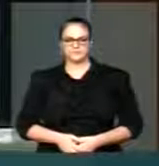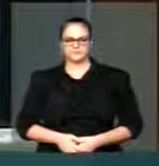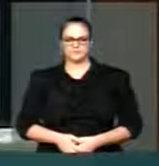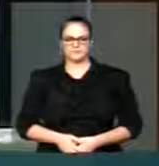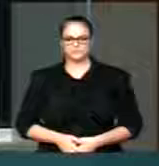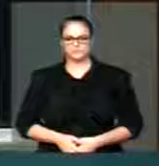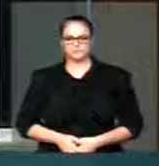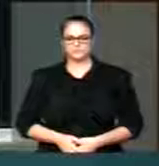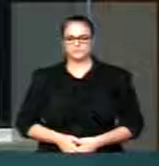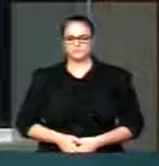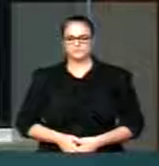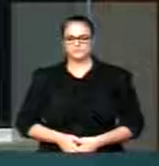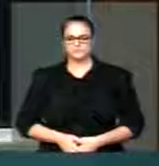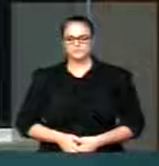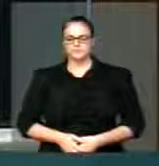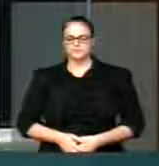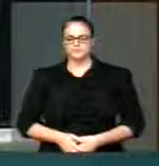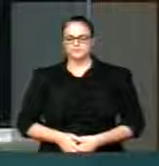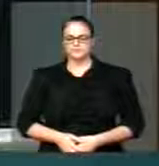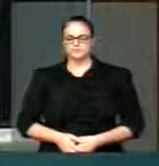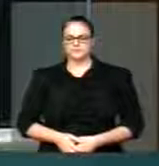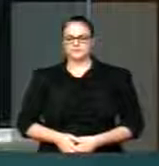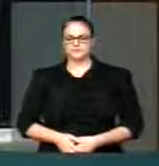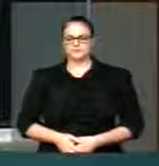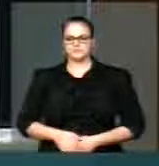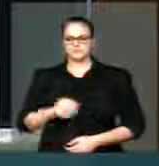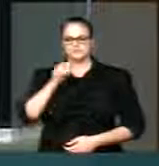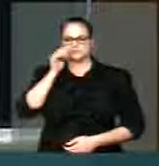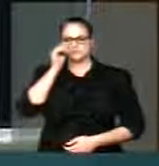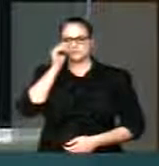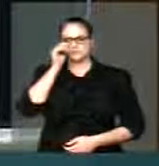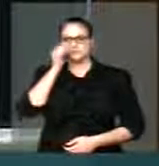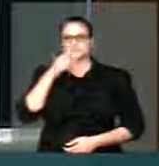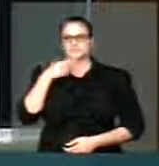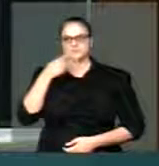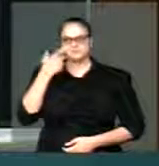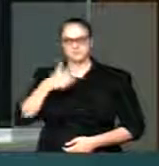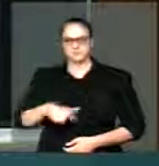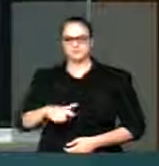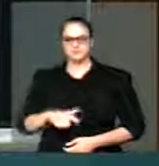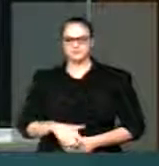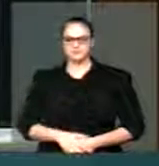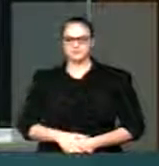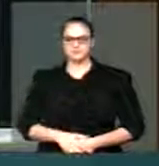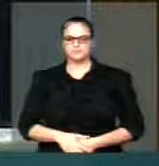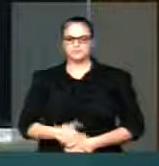Eu quero, Presidente, voltar ao tema que iniciei na vez anterior